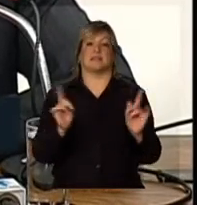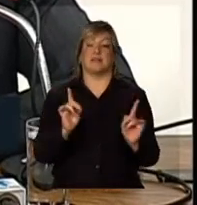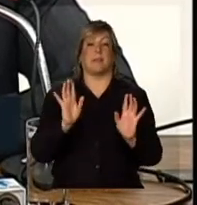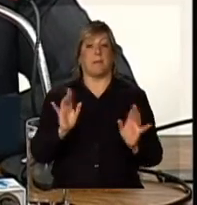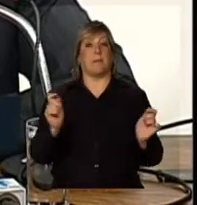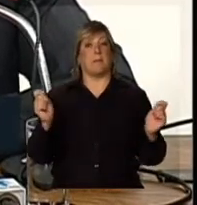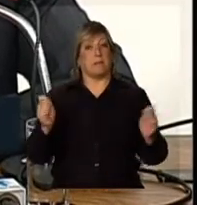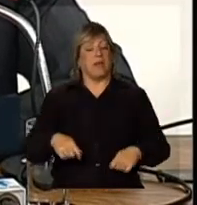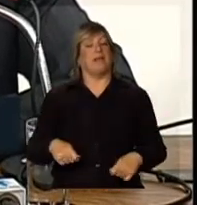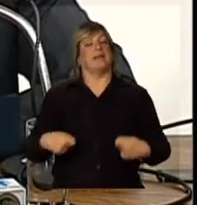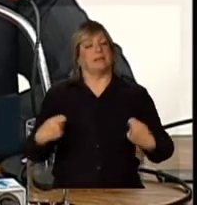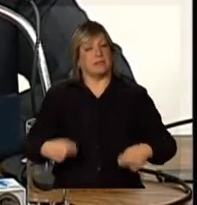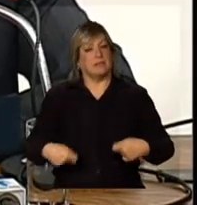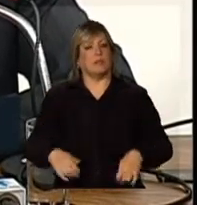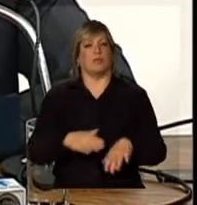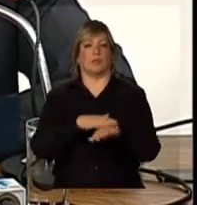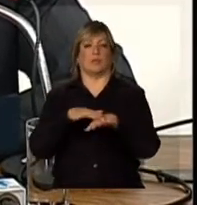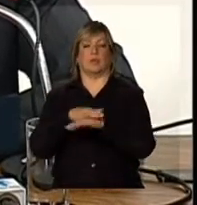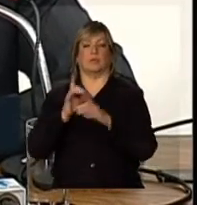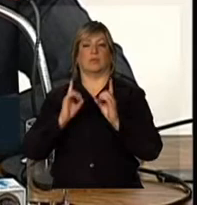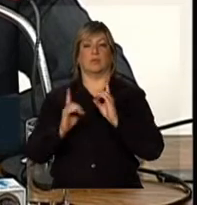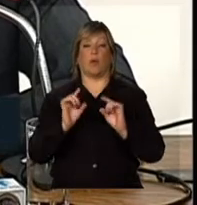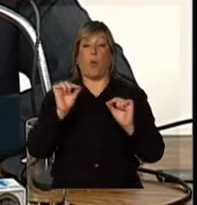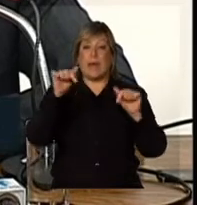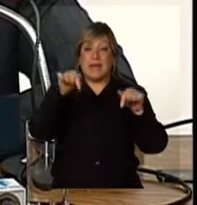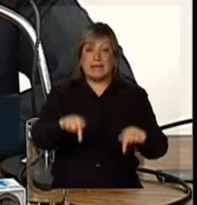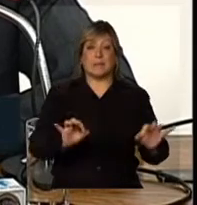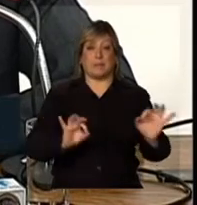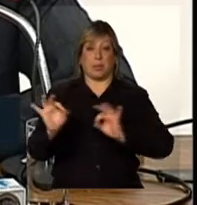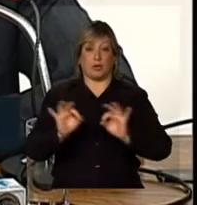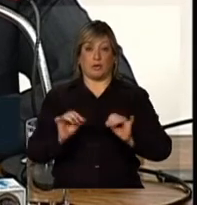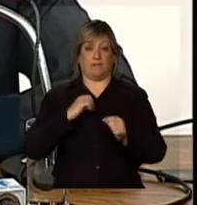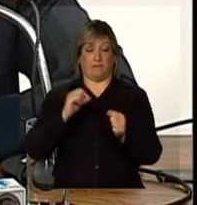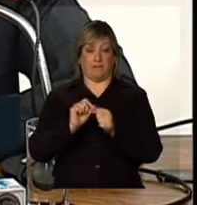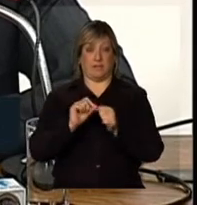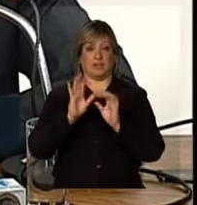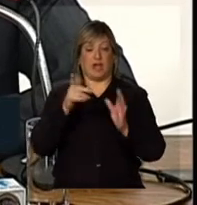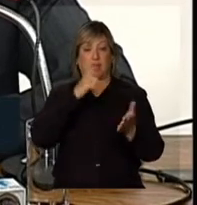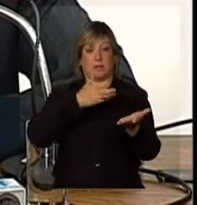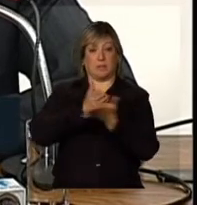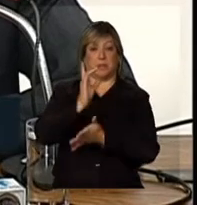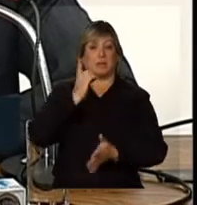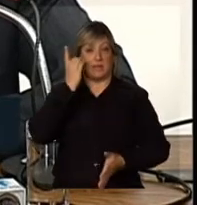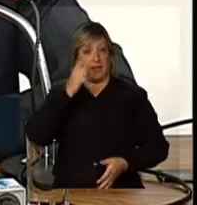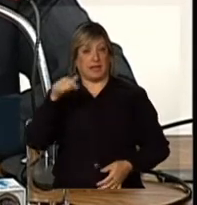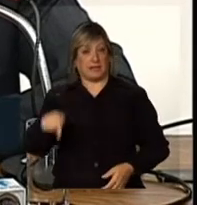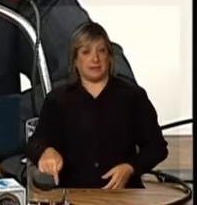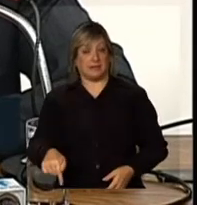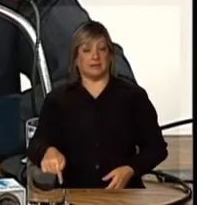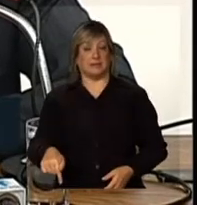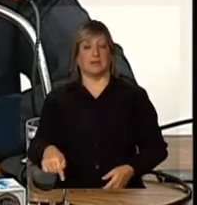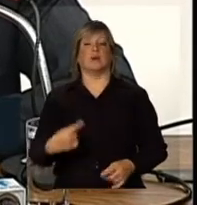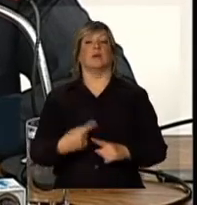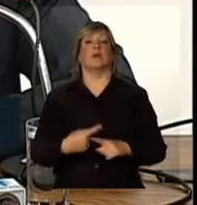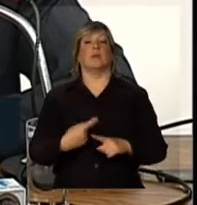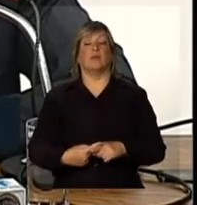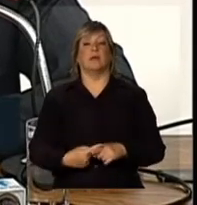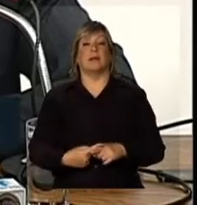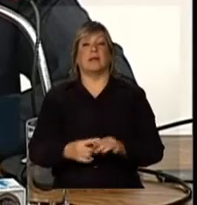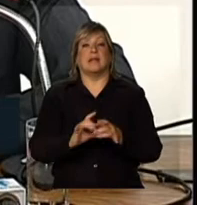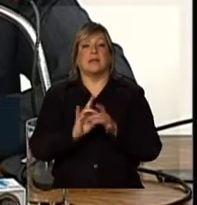Acho que não só pode, como deve ser discutida. O que esse projeto trata, e foi aprovado já pela Câmara nessa perspectiva, é permitir uma